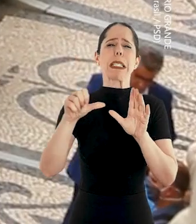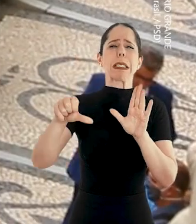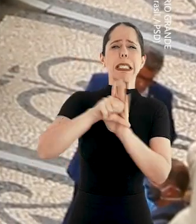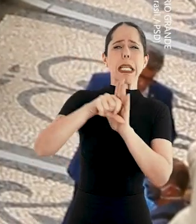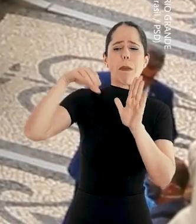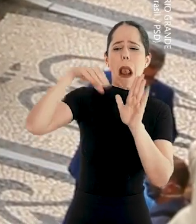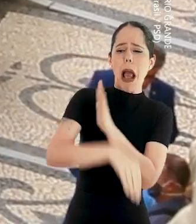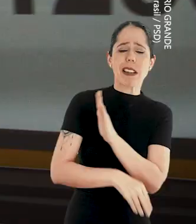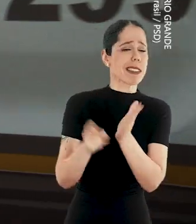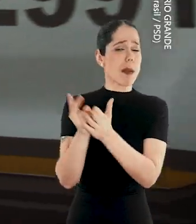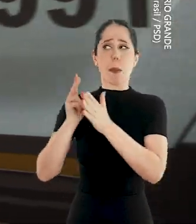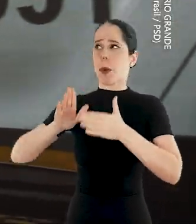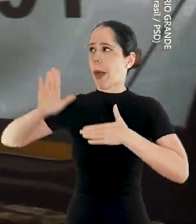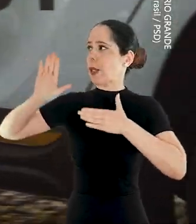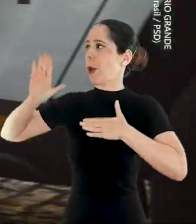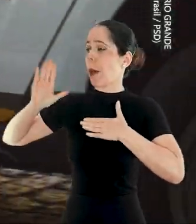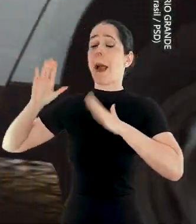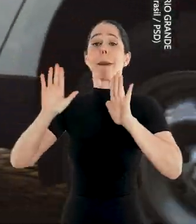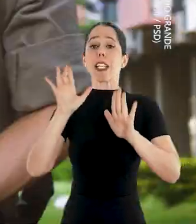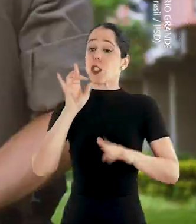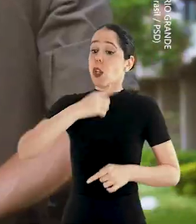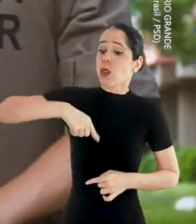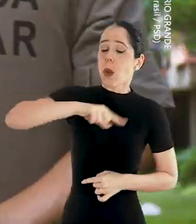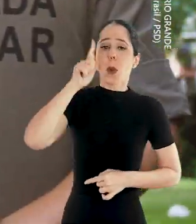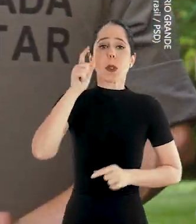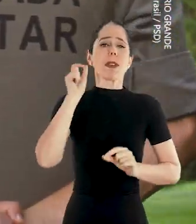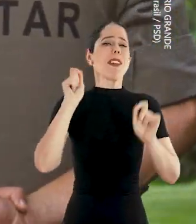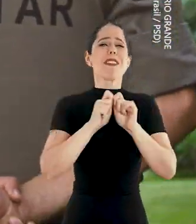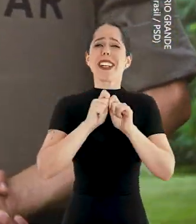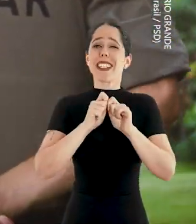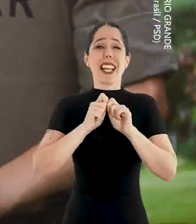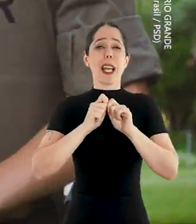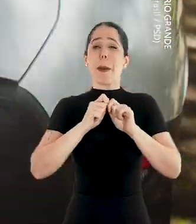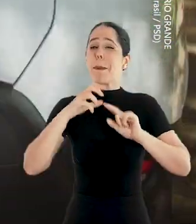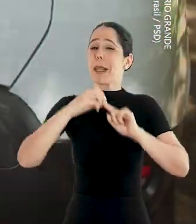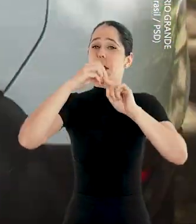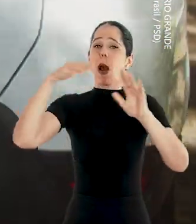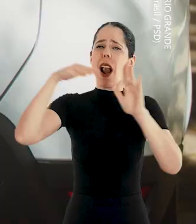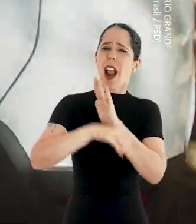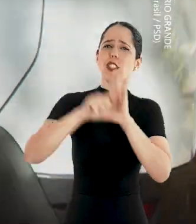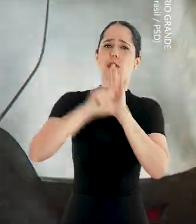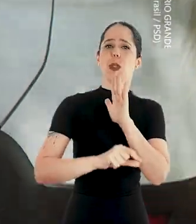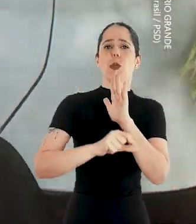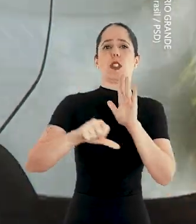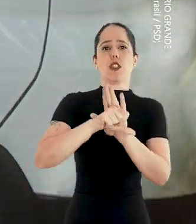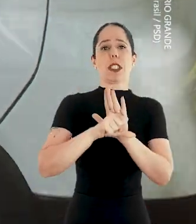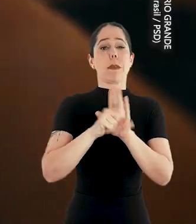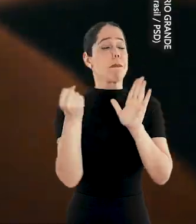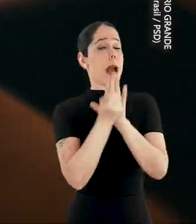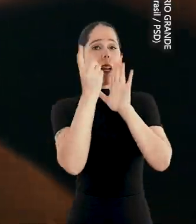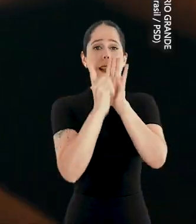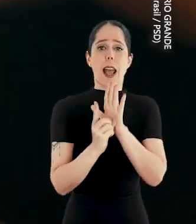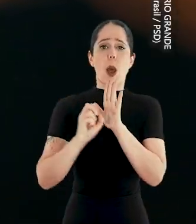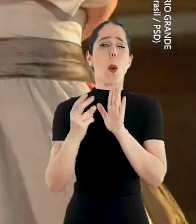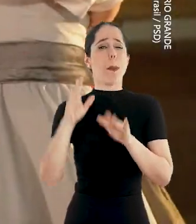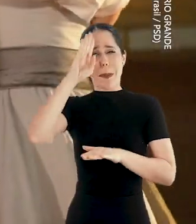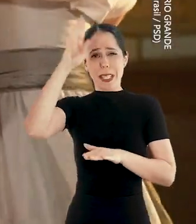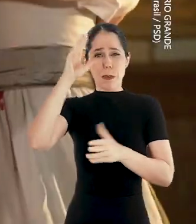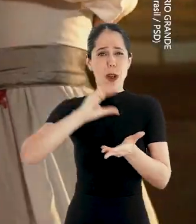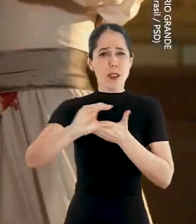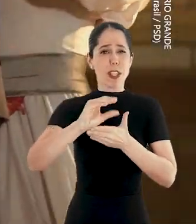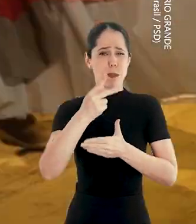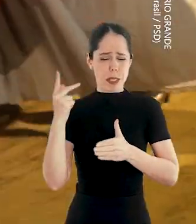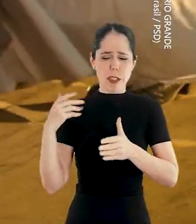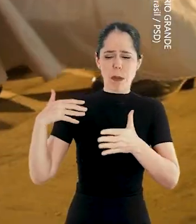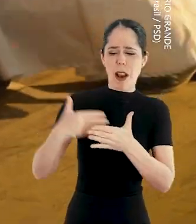criminalidade, que era sempre prometida, nós fomos nós que fizemos a maior redução de crimes na década. Ou o maior investimento da